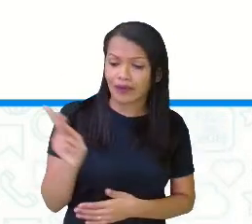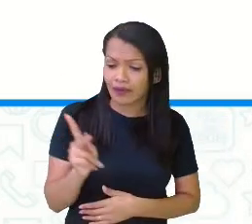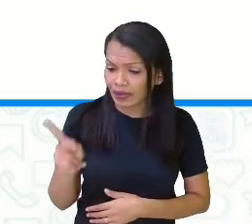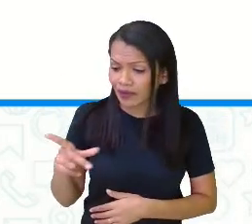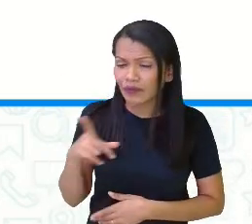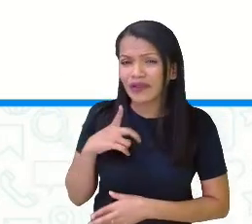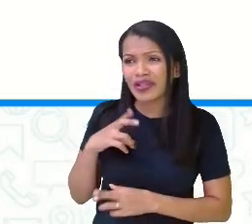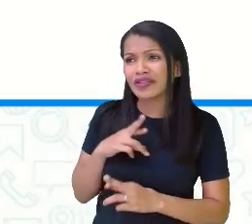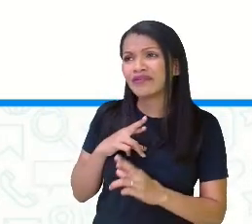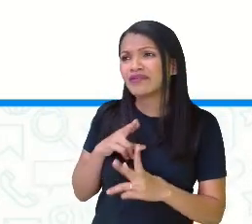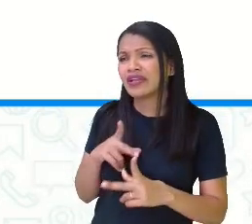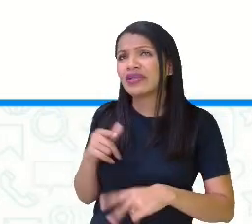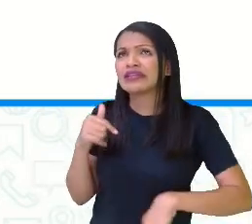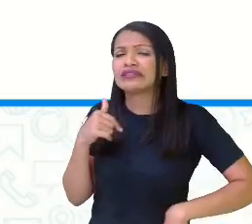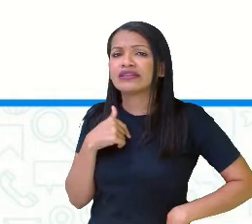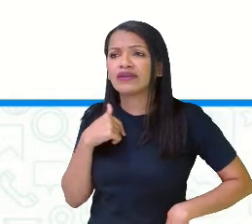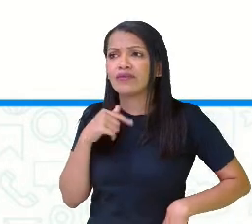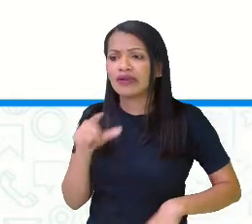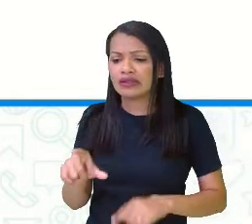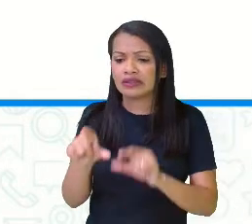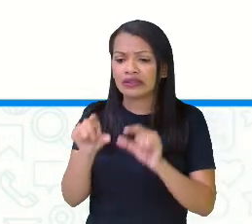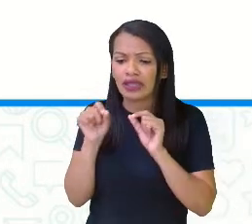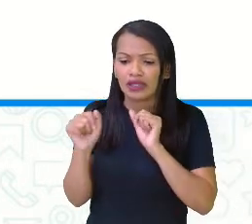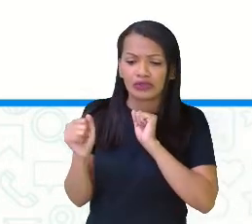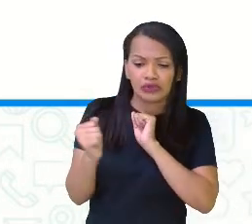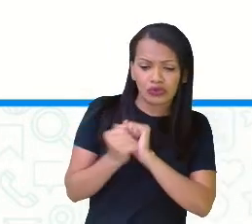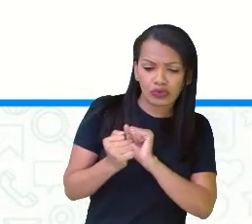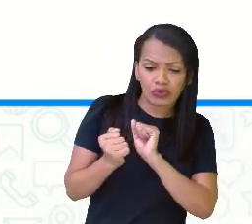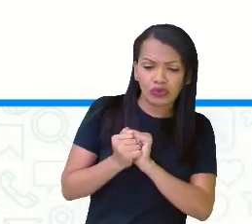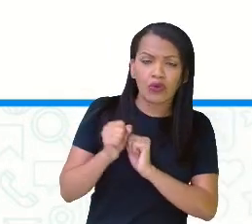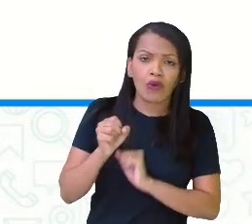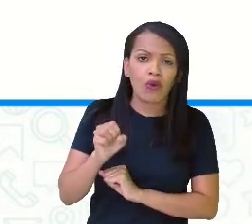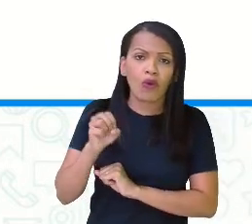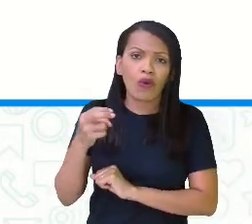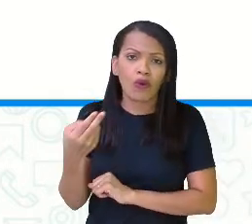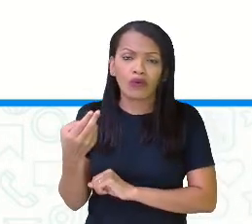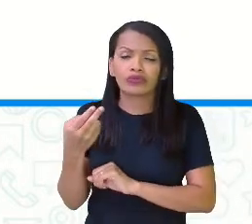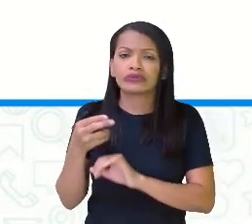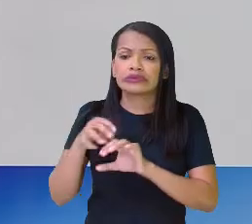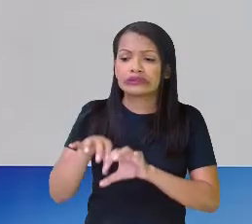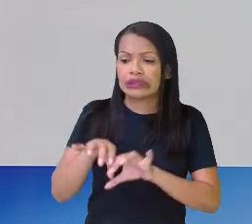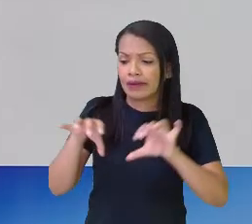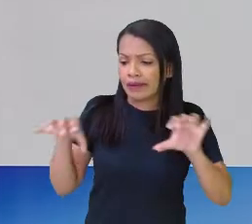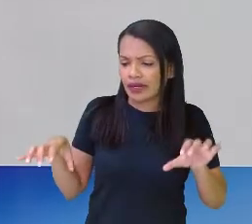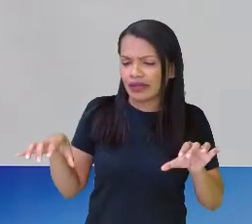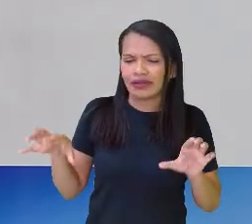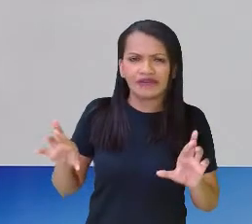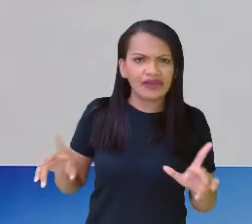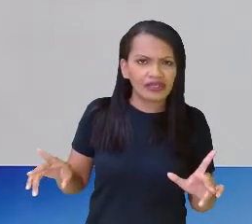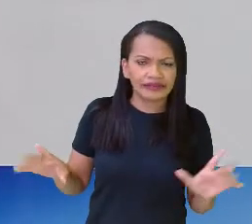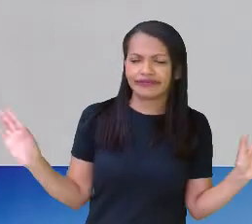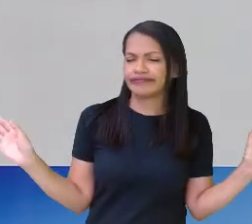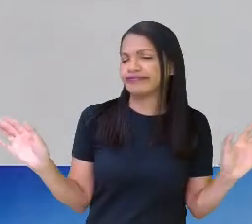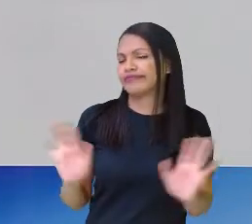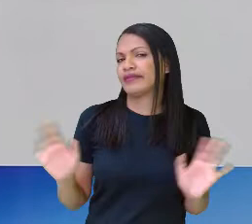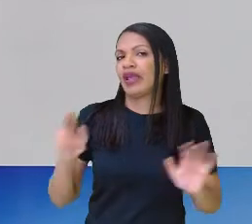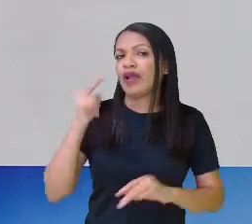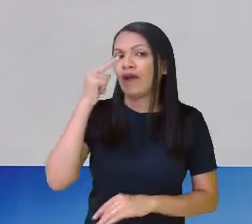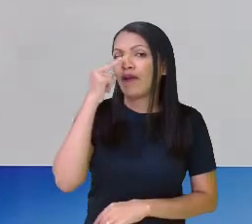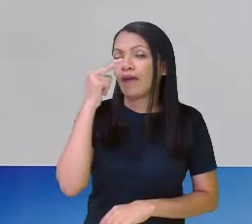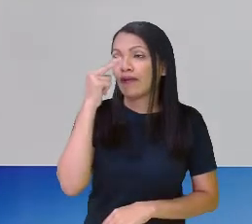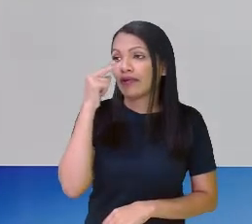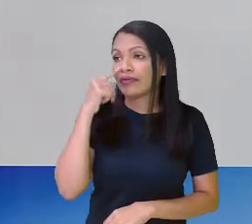diferença se eu destacar tudo junto ou tudo separado? Não tem diferença nenhuma. Você vai fazer o mesmo